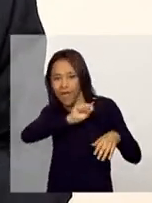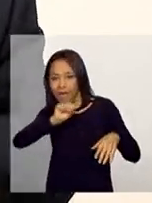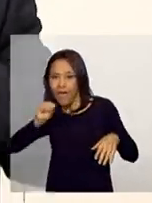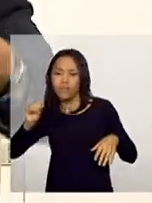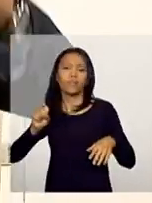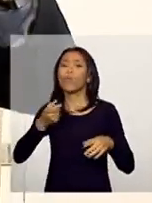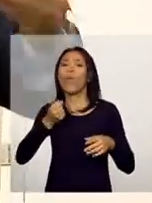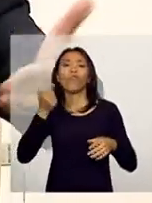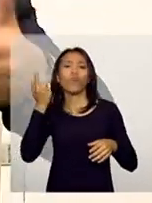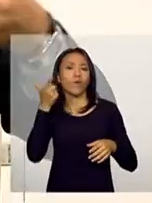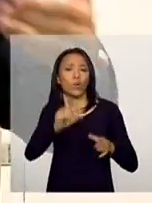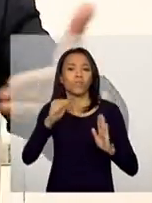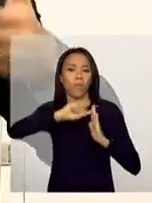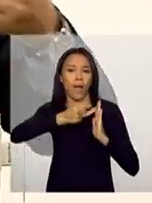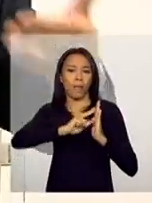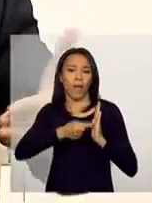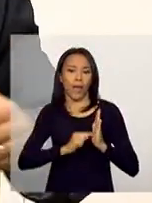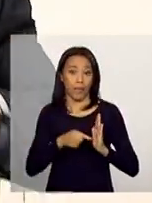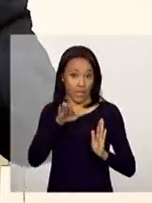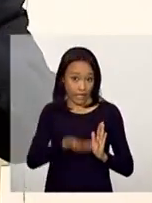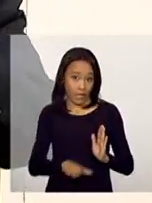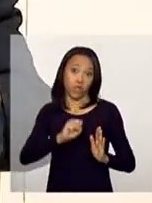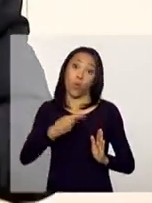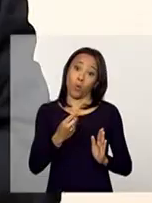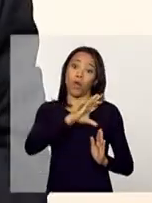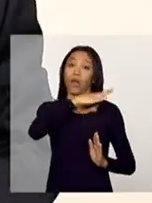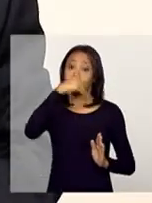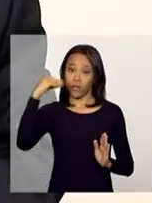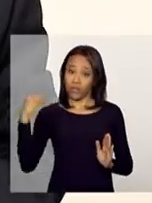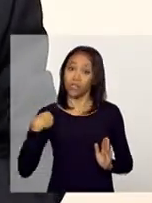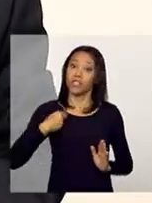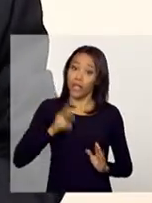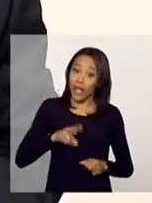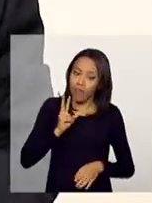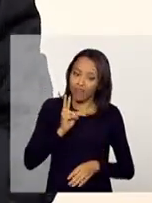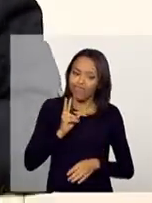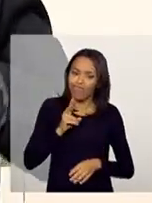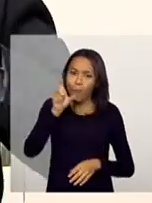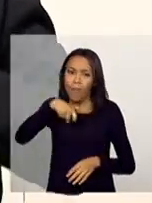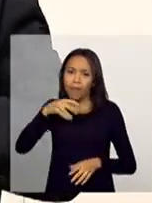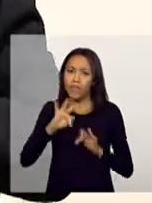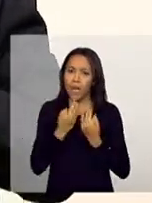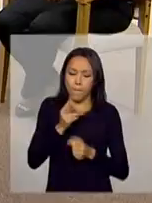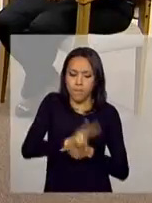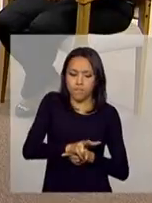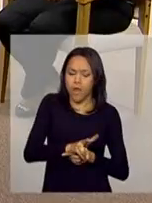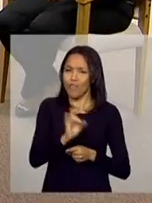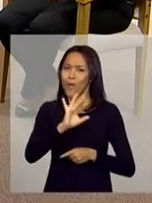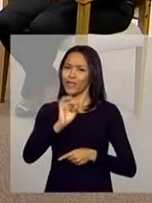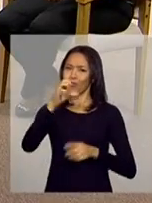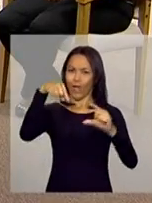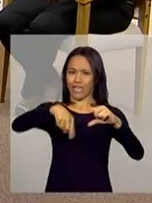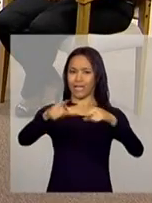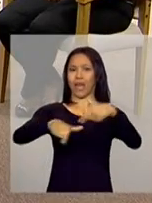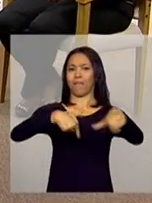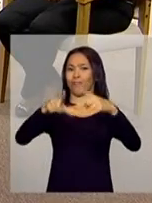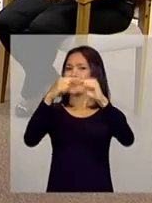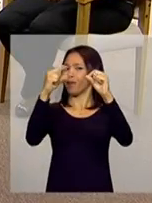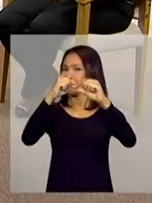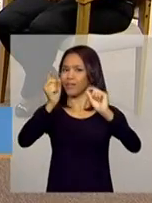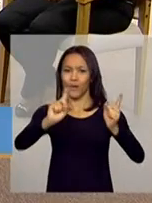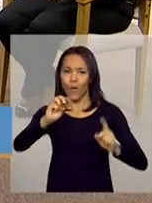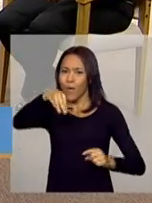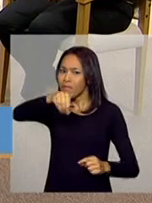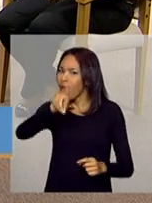resultado da frequência escolar de sua criança, de seu adolescente, que é acompanhado pelo Bolsa Família. Não é um trabalho de Brasília do Ministério, é uma grande operação